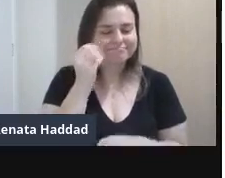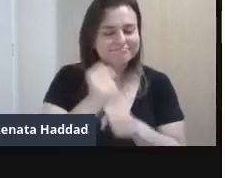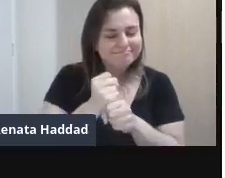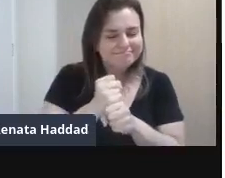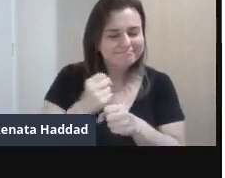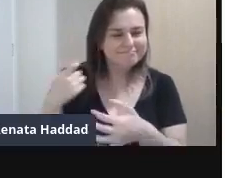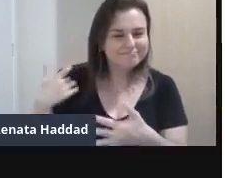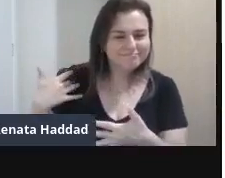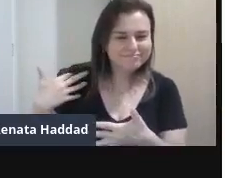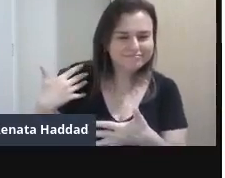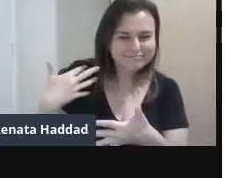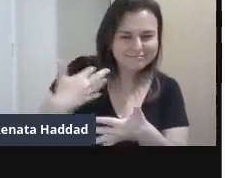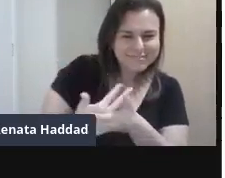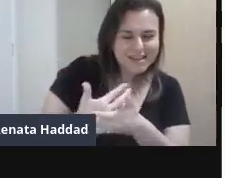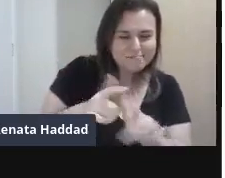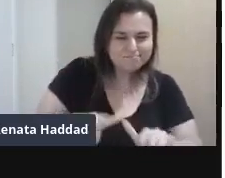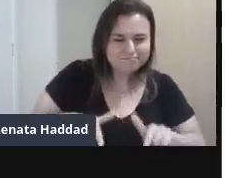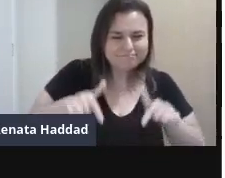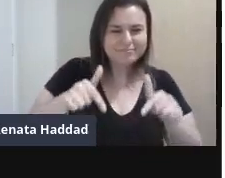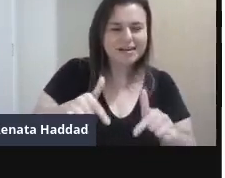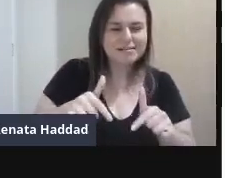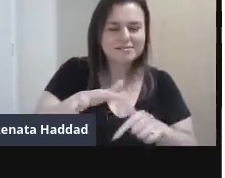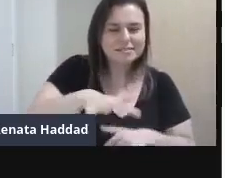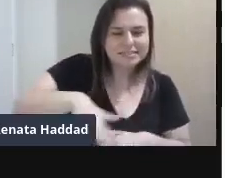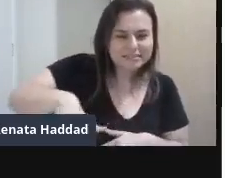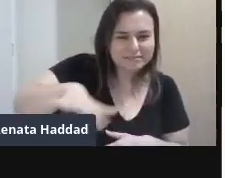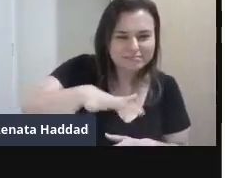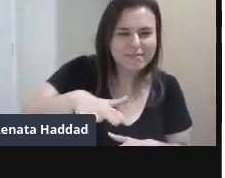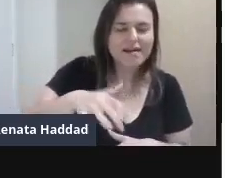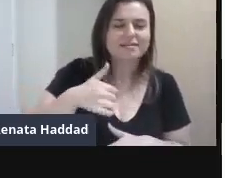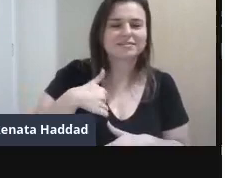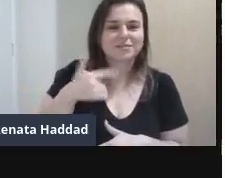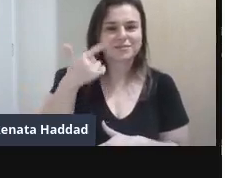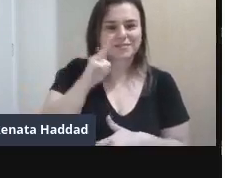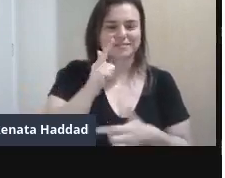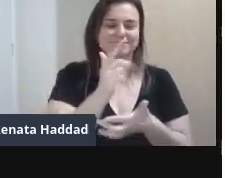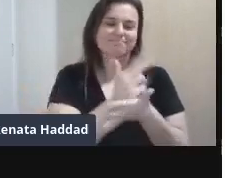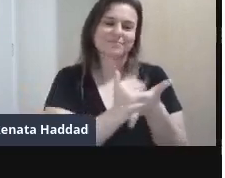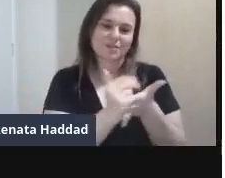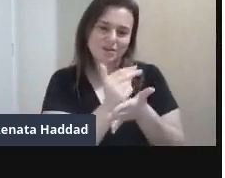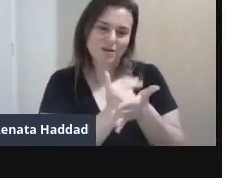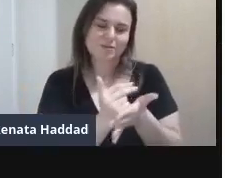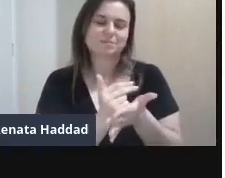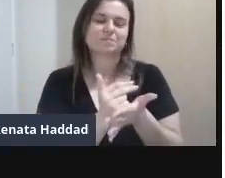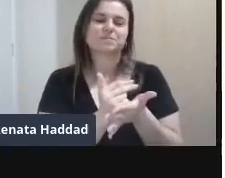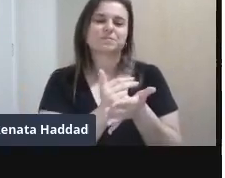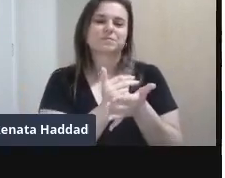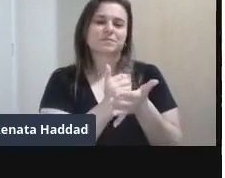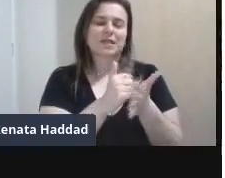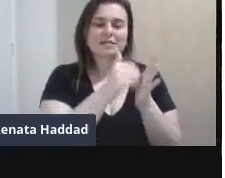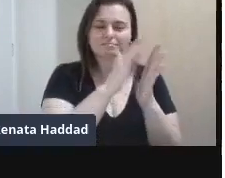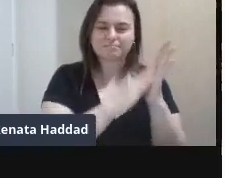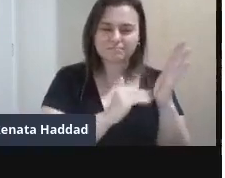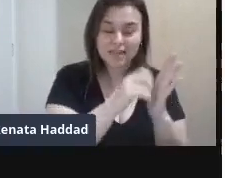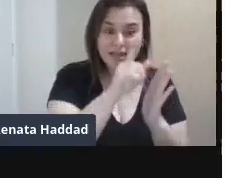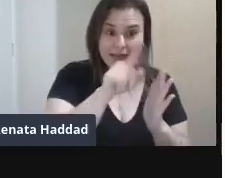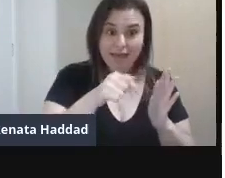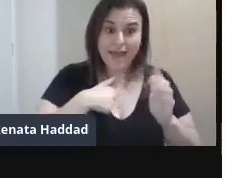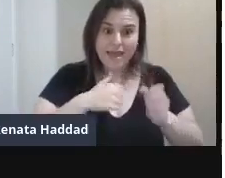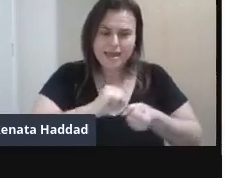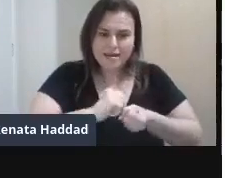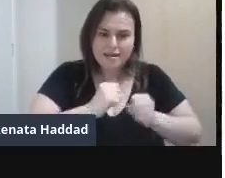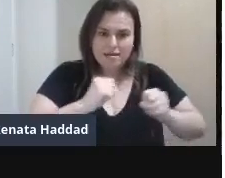Conquistando esse espaço Detendo esse espaço Com as suas obras São obras Extremamente grandes Que ocupam